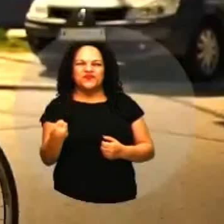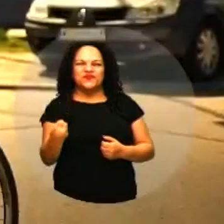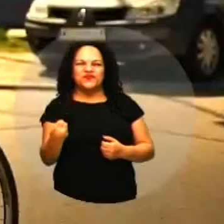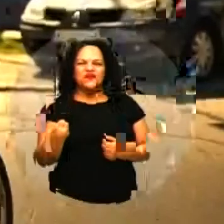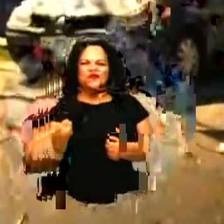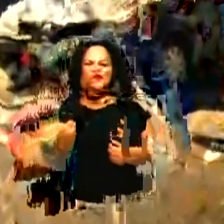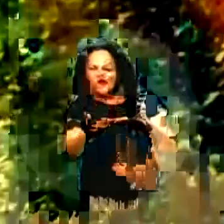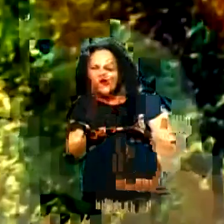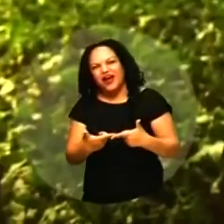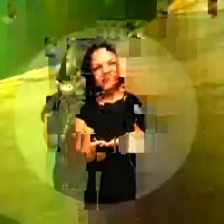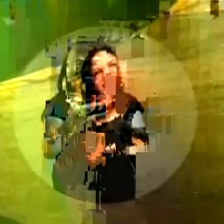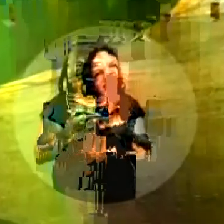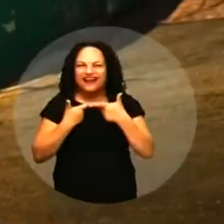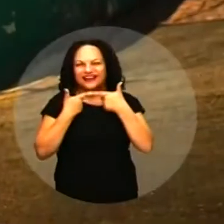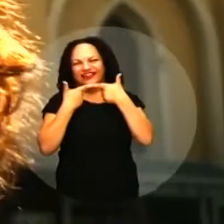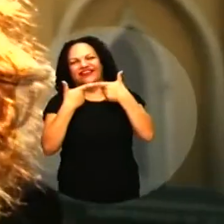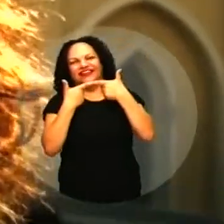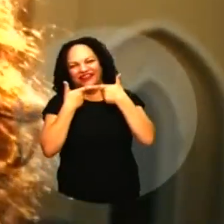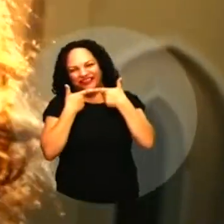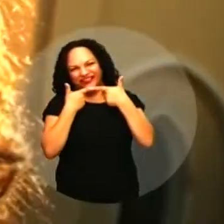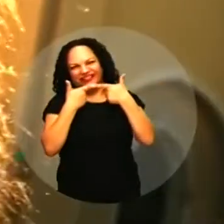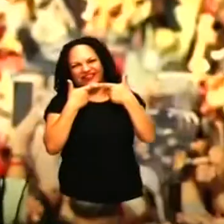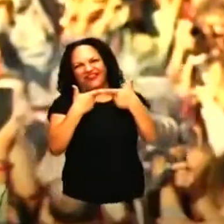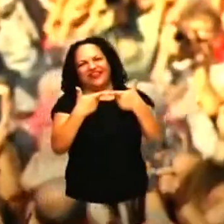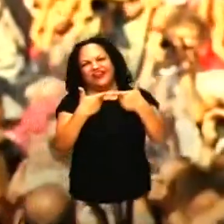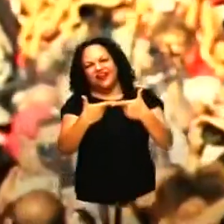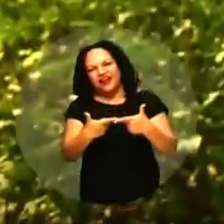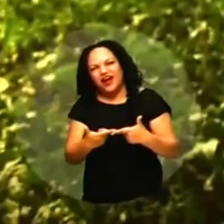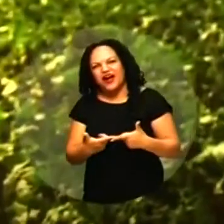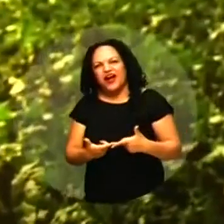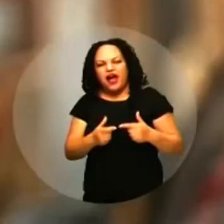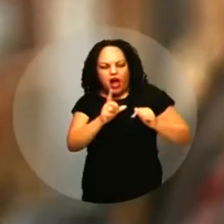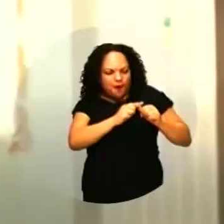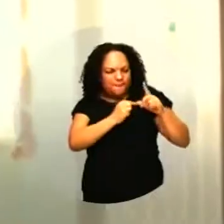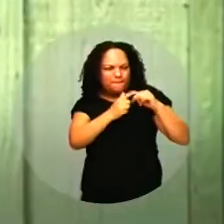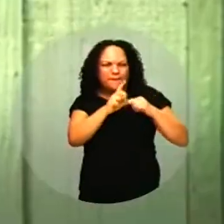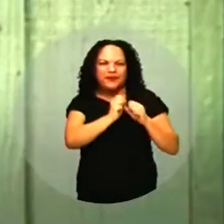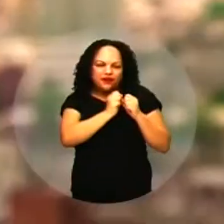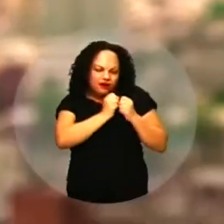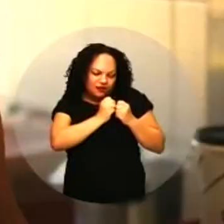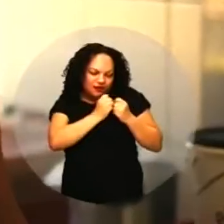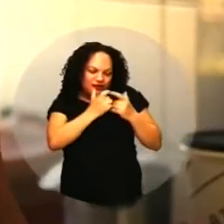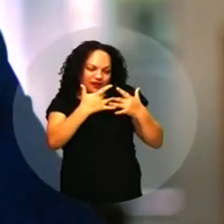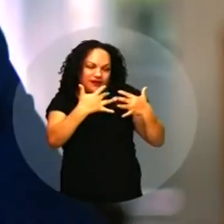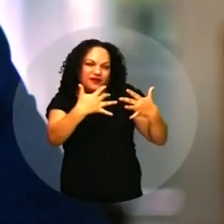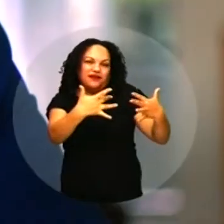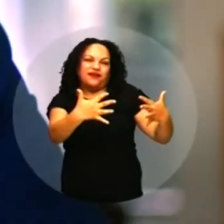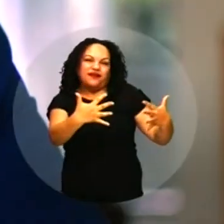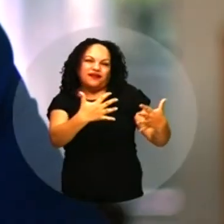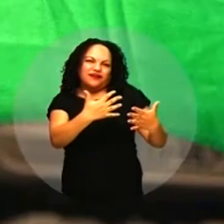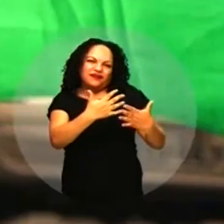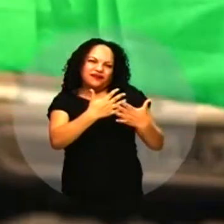Brilha a noite Pra sorrir E brilha a nossa estrela